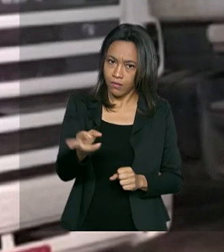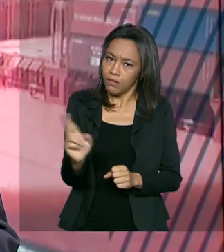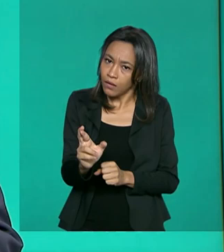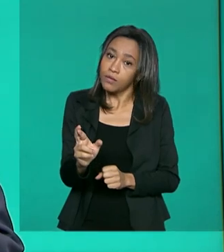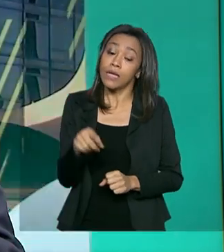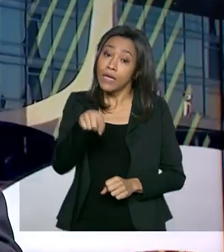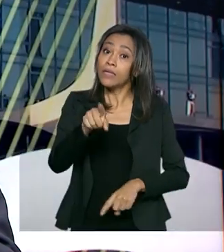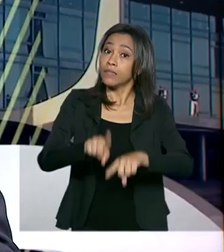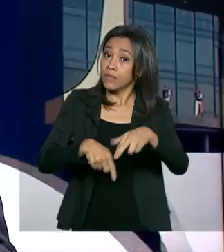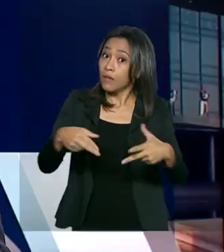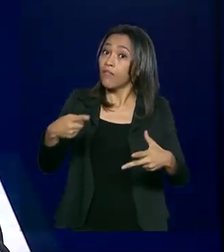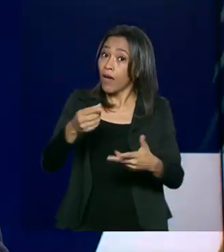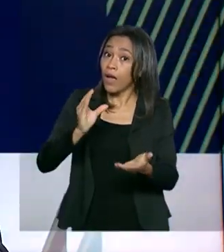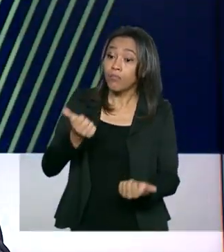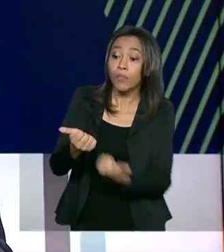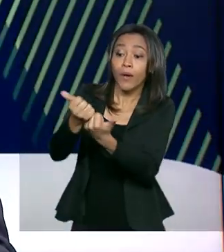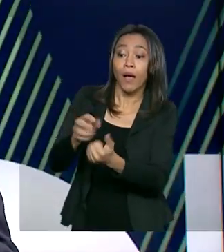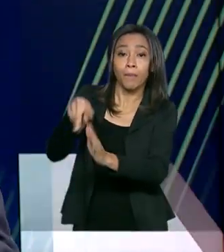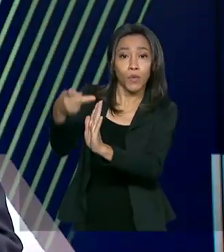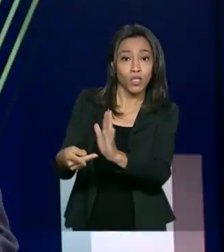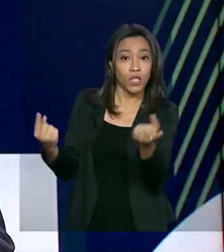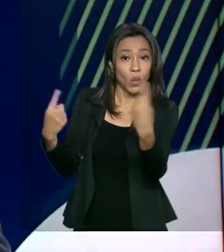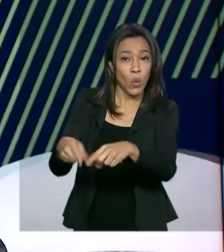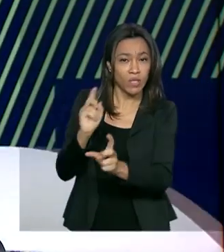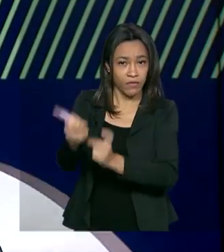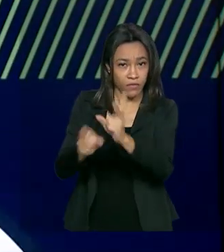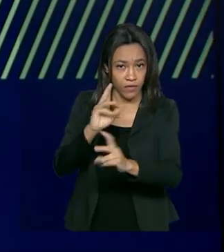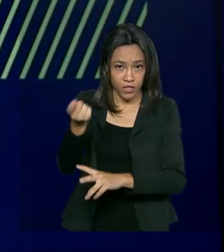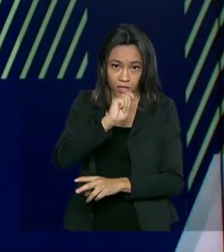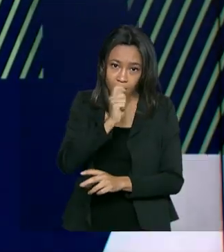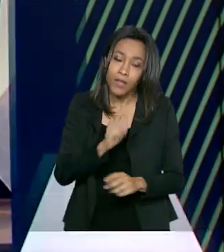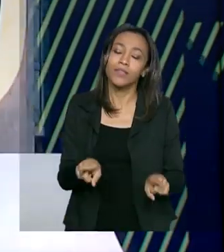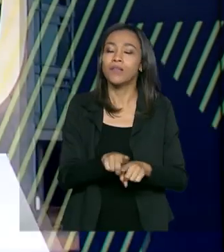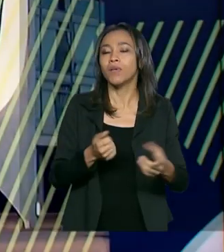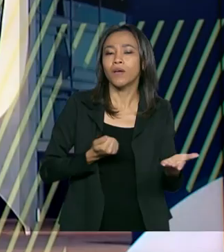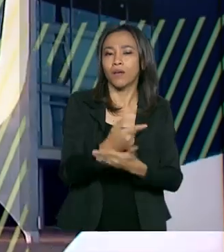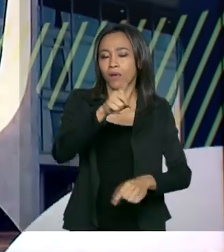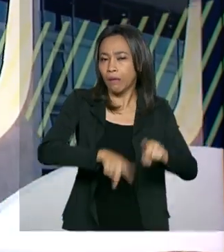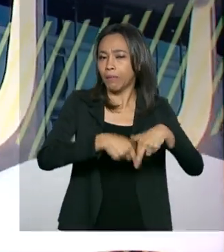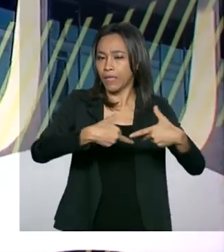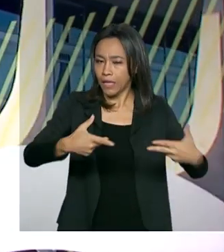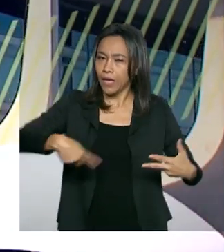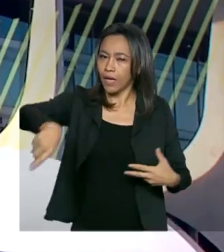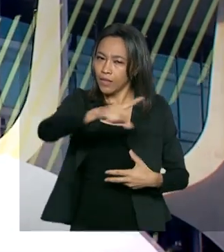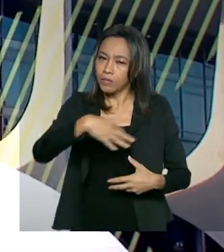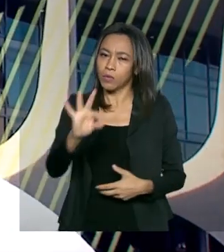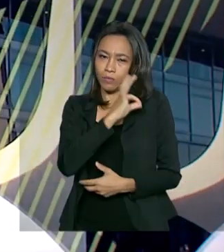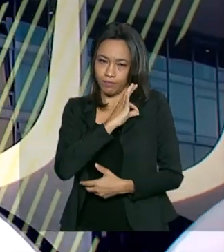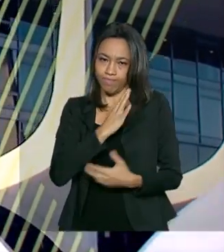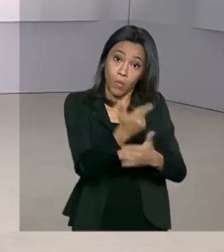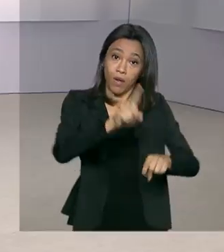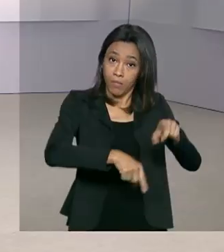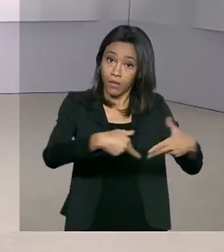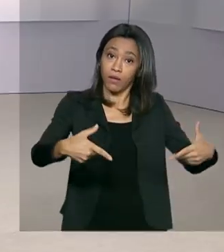Os recursos vão financiar projetos de combate ao tráfico de drogas e a compra de equipamentos para as forças policiais.